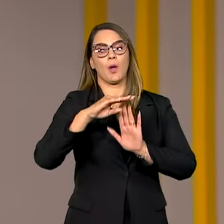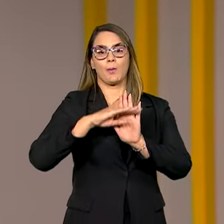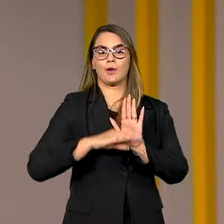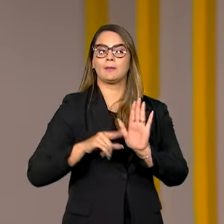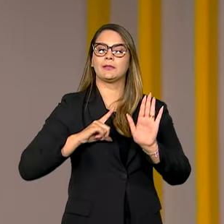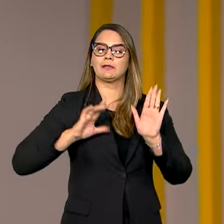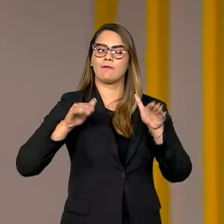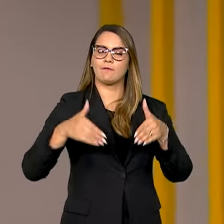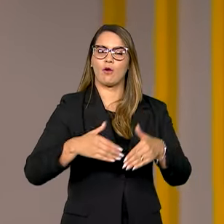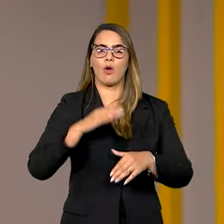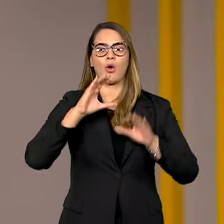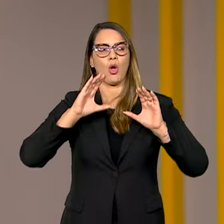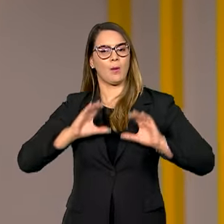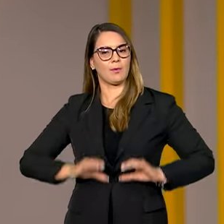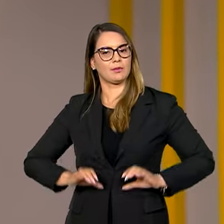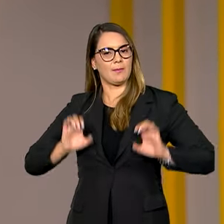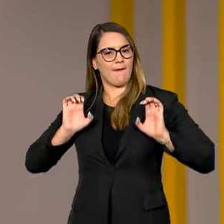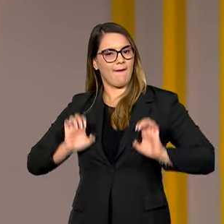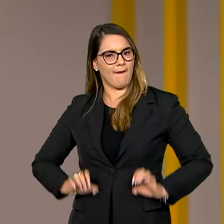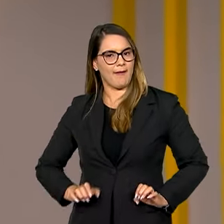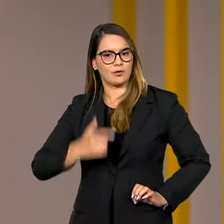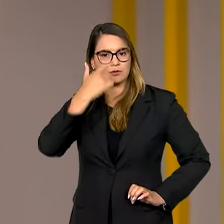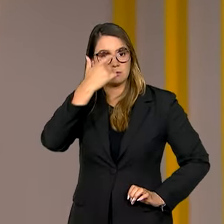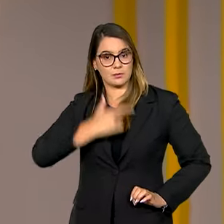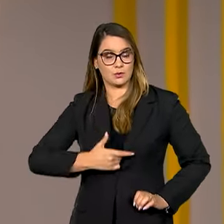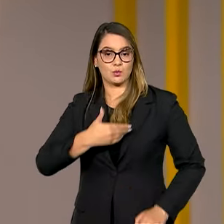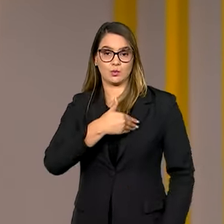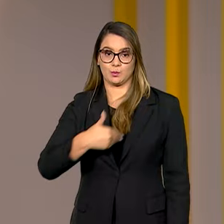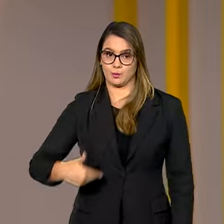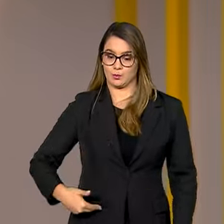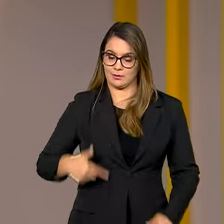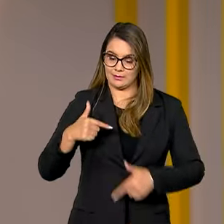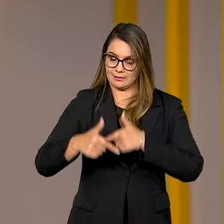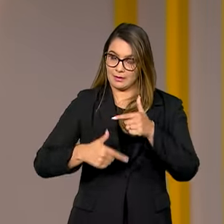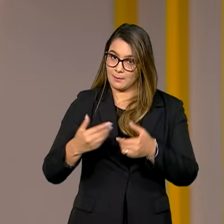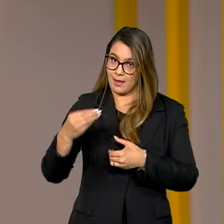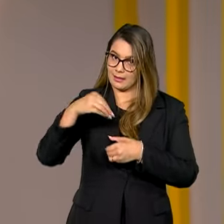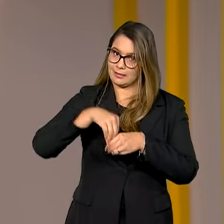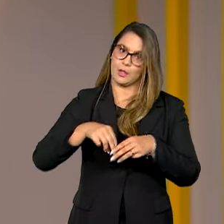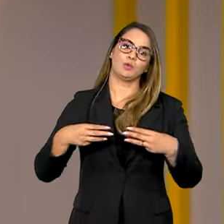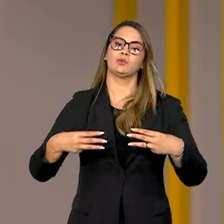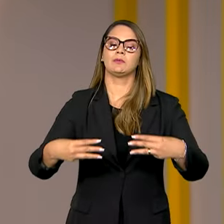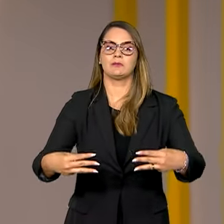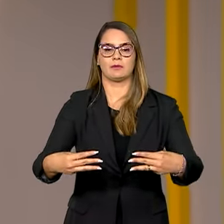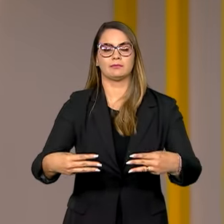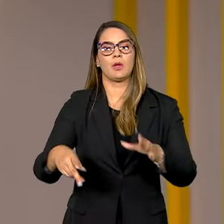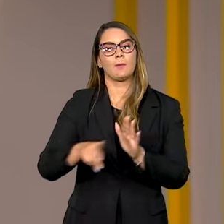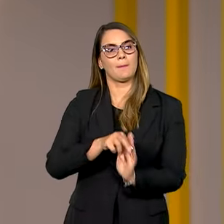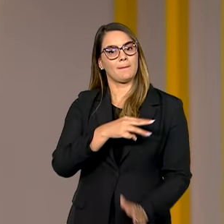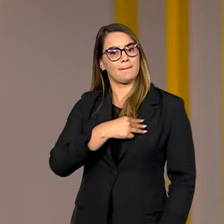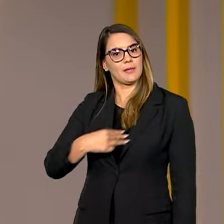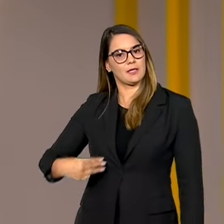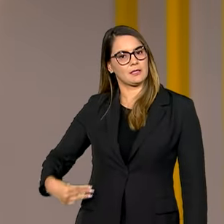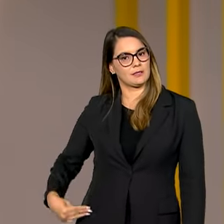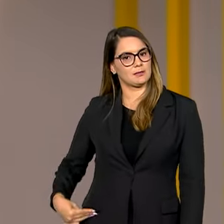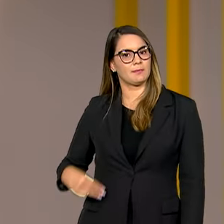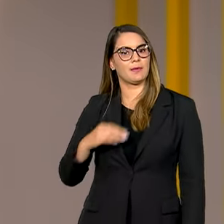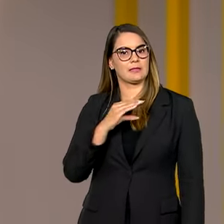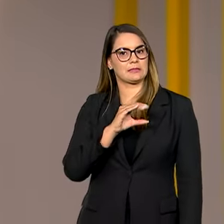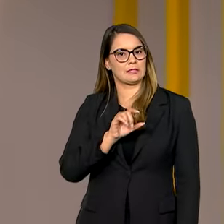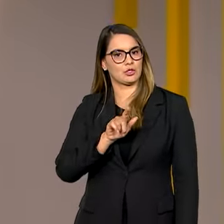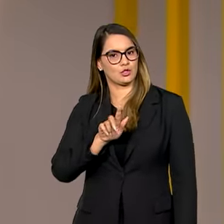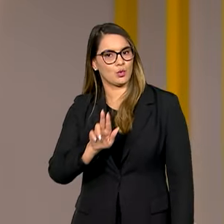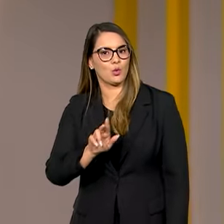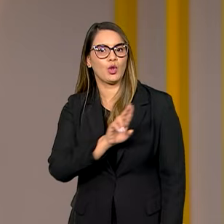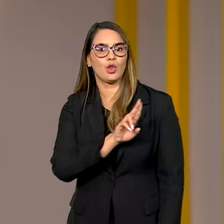foco no comportamento ético dos agentes públicos que atuam no Ministério. Para o ministro da Controladoria Geral da União, Vinícius de